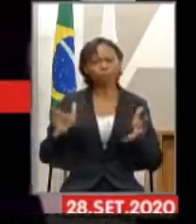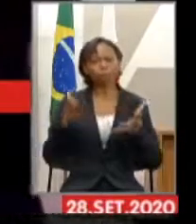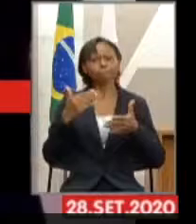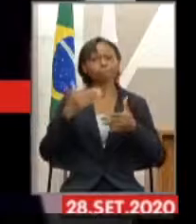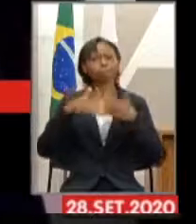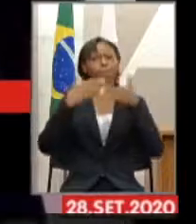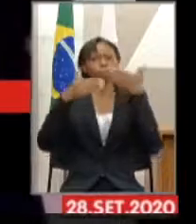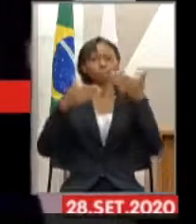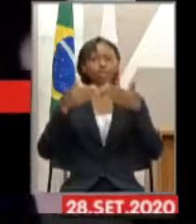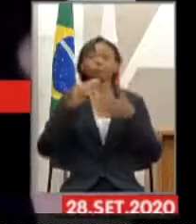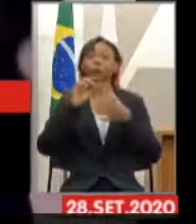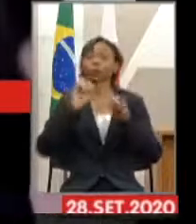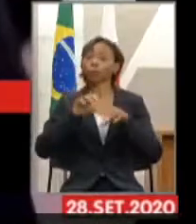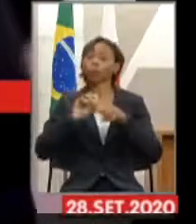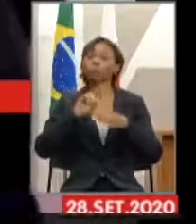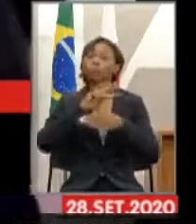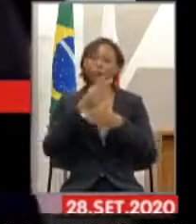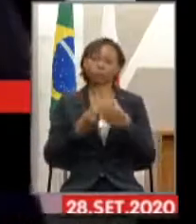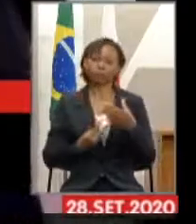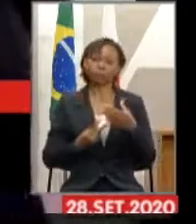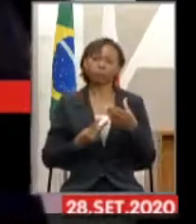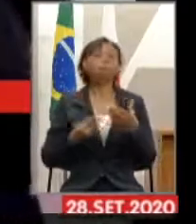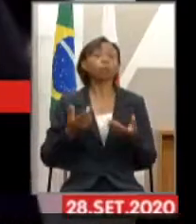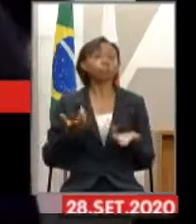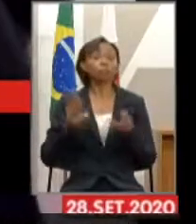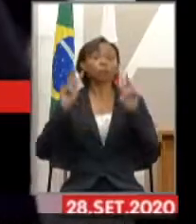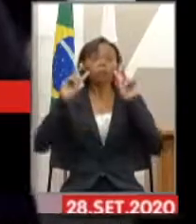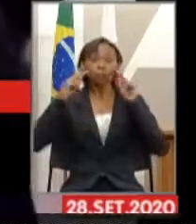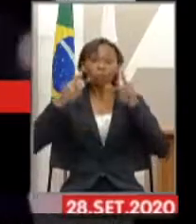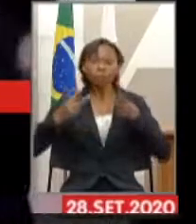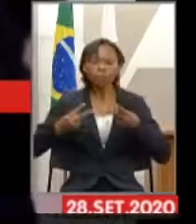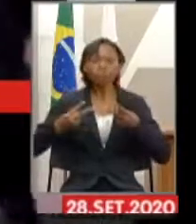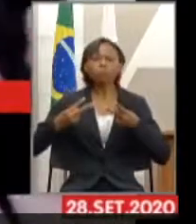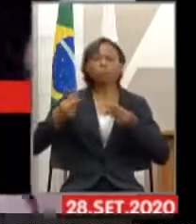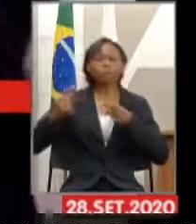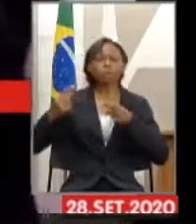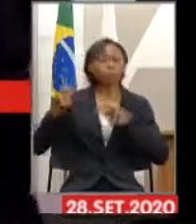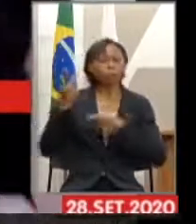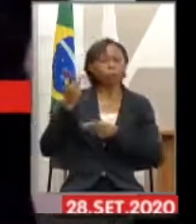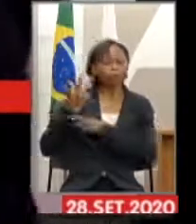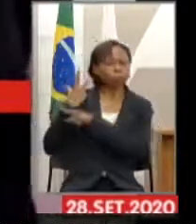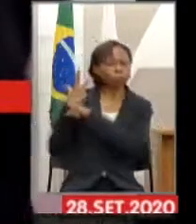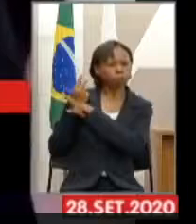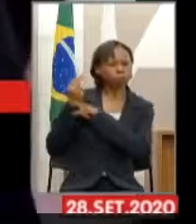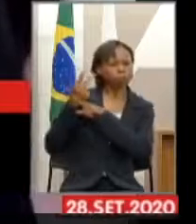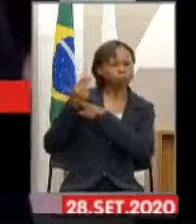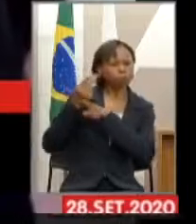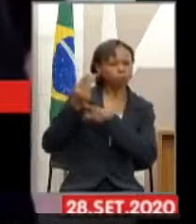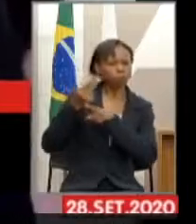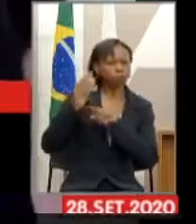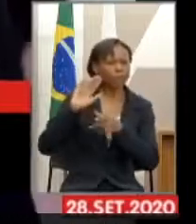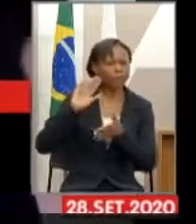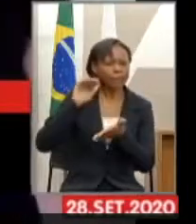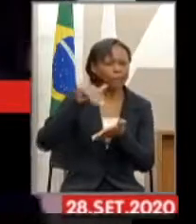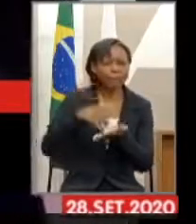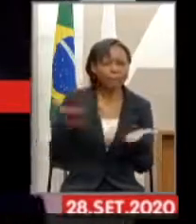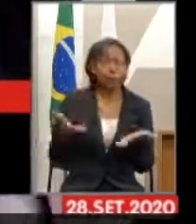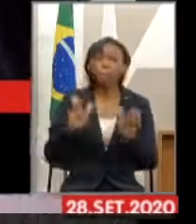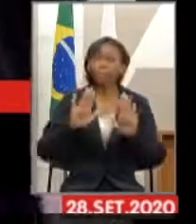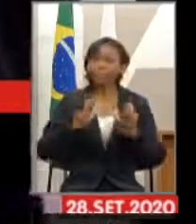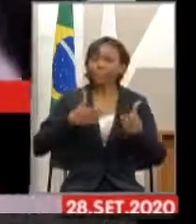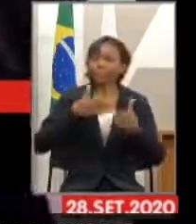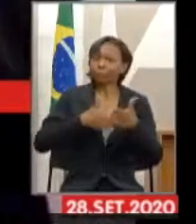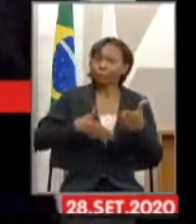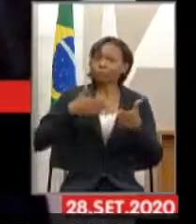Nós reconhecemos as conquistas até aqui, mas ainda avistamos essas diversas barreiras que existem e que a gente vai